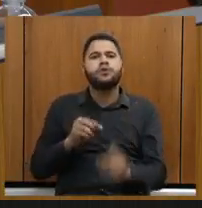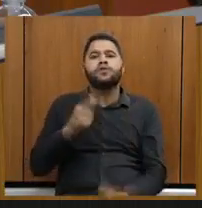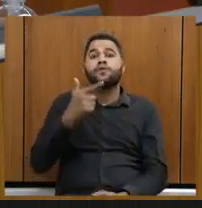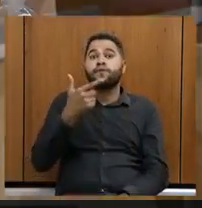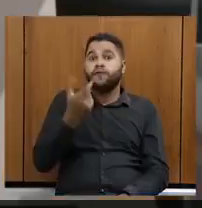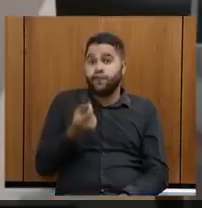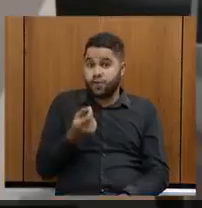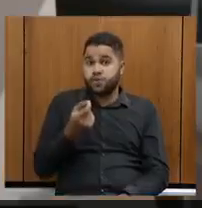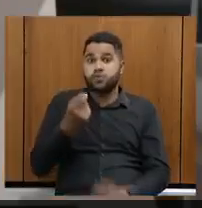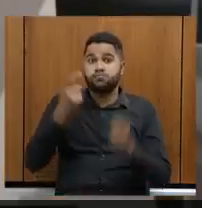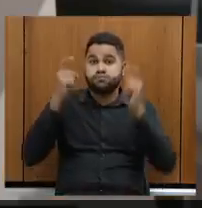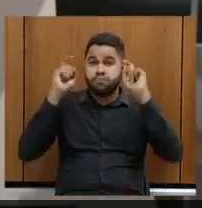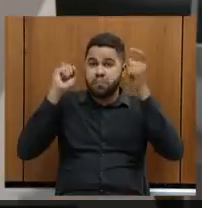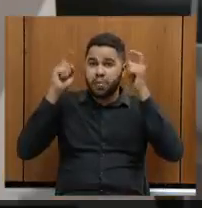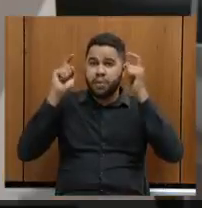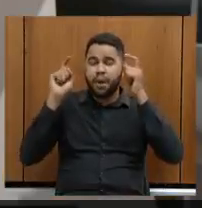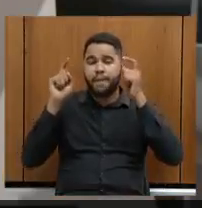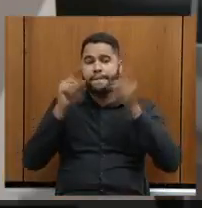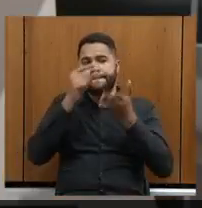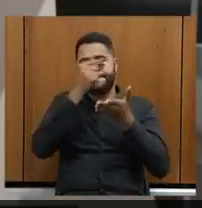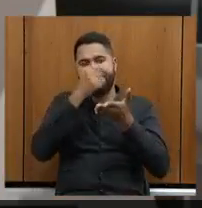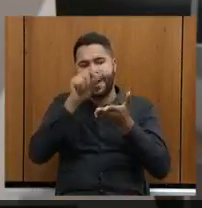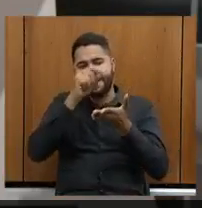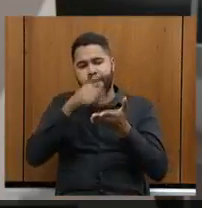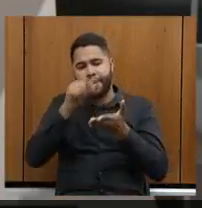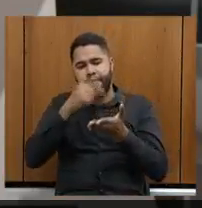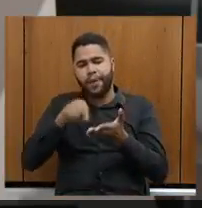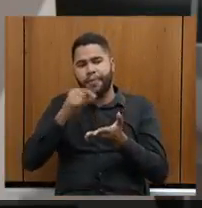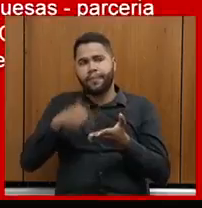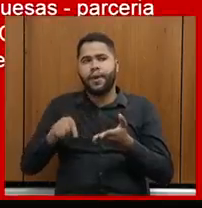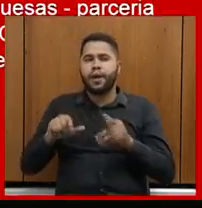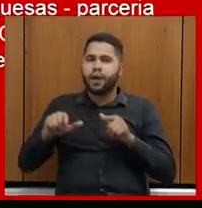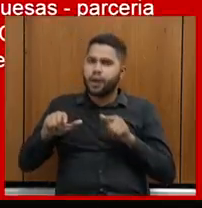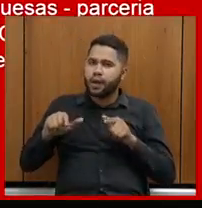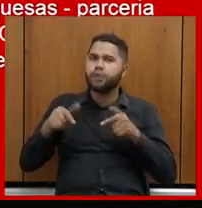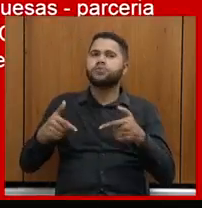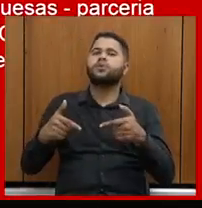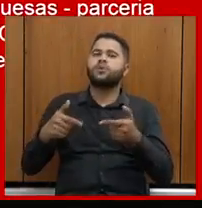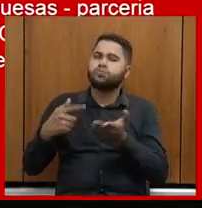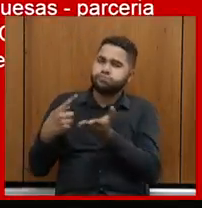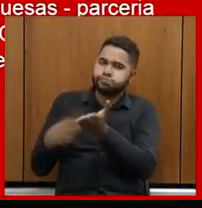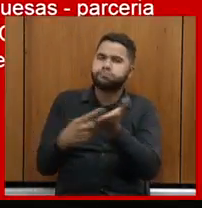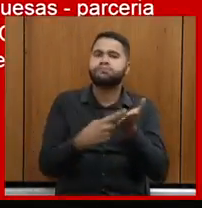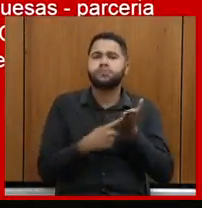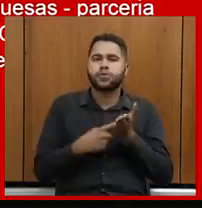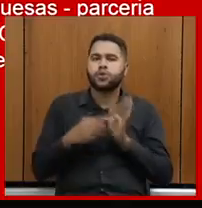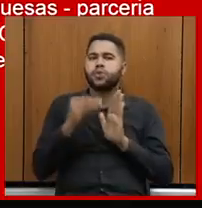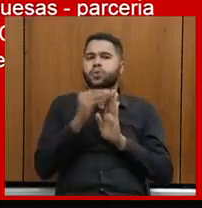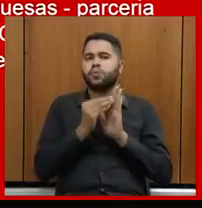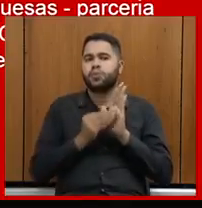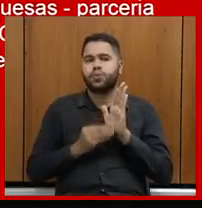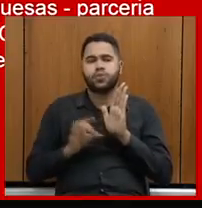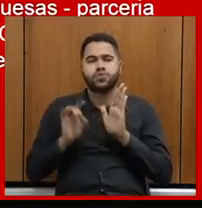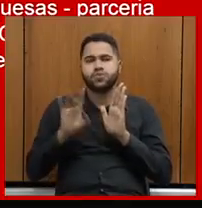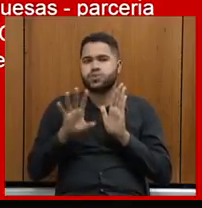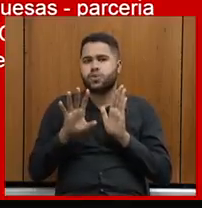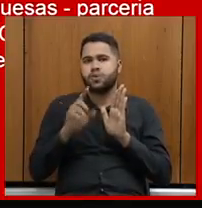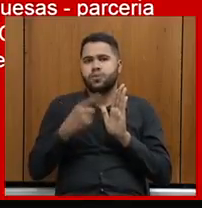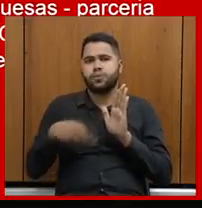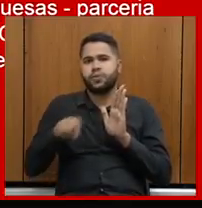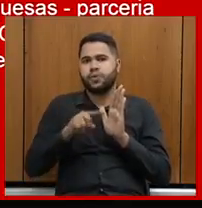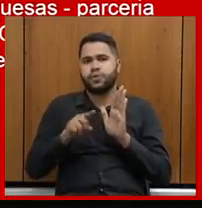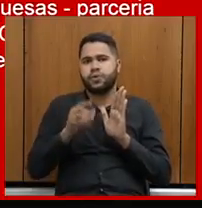reuniões realizadas nesse período. E há ações que ainda estão articuladas. Eu coloquei somente essas para não